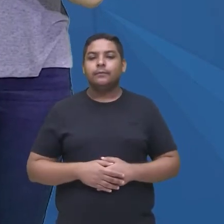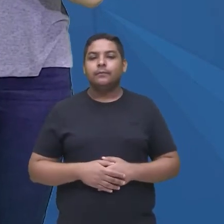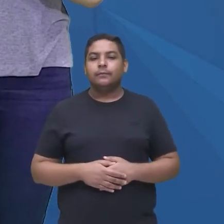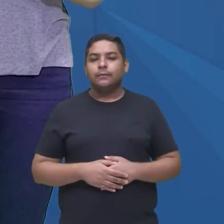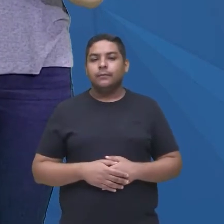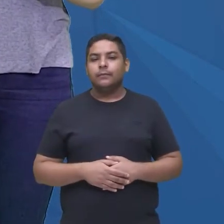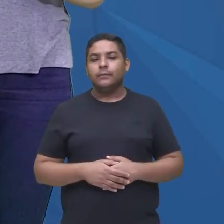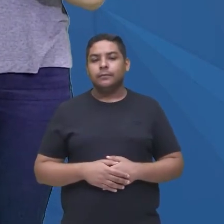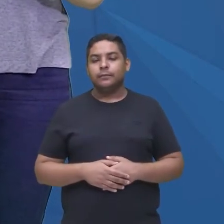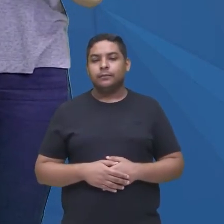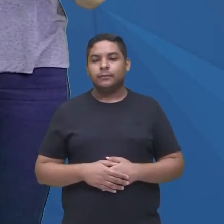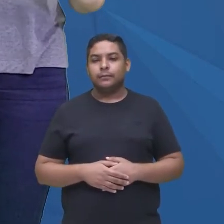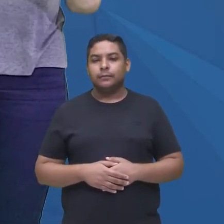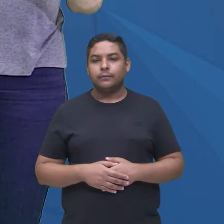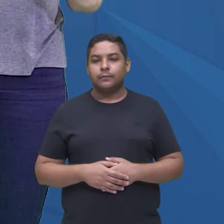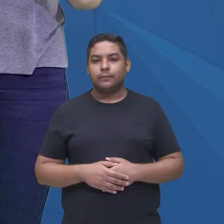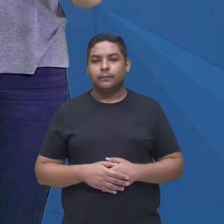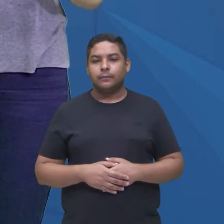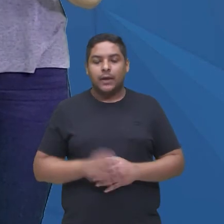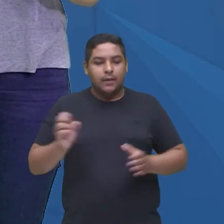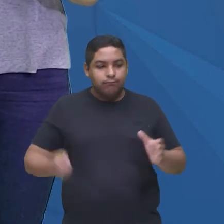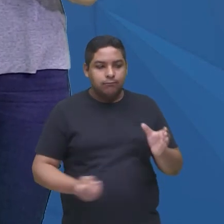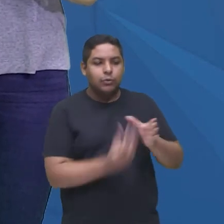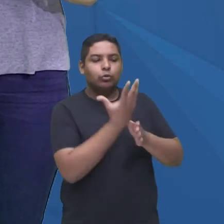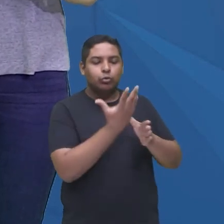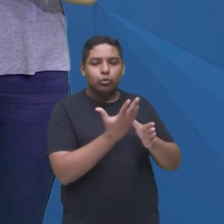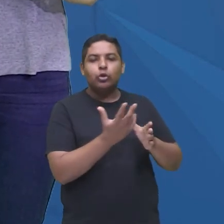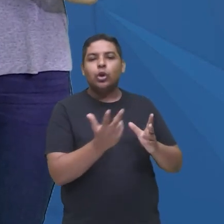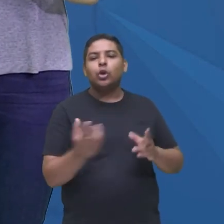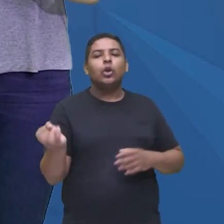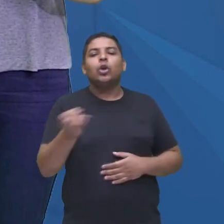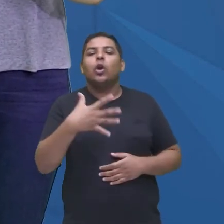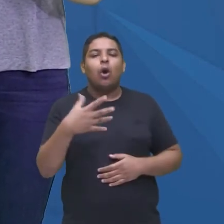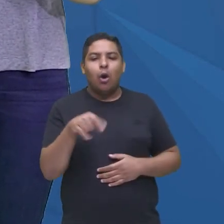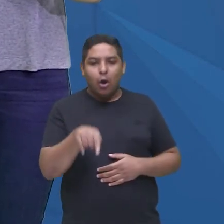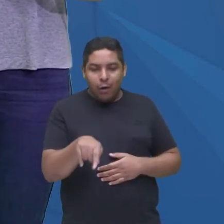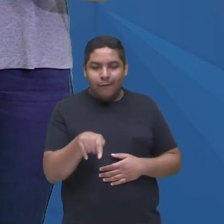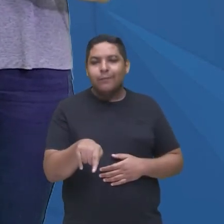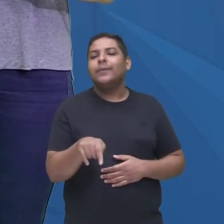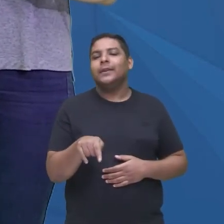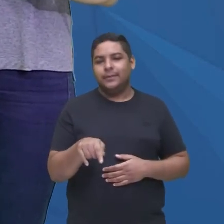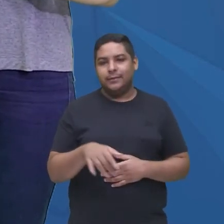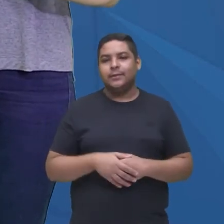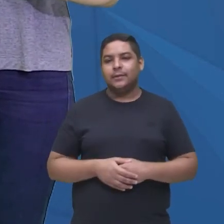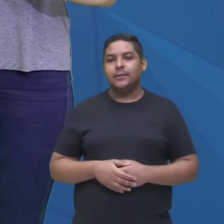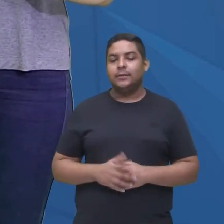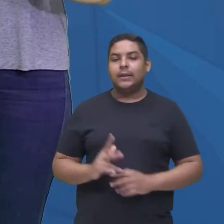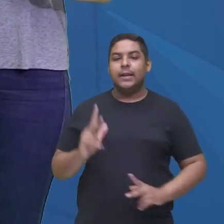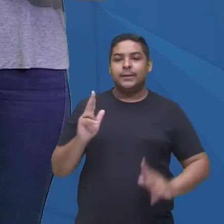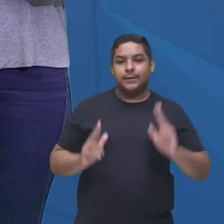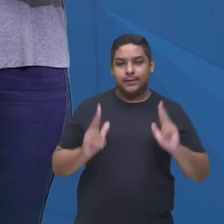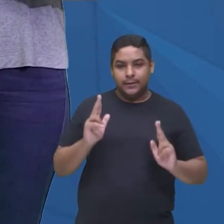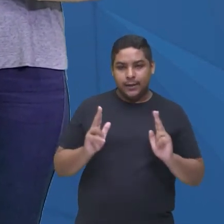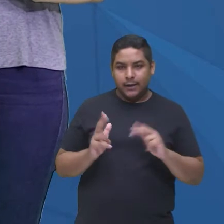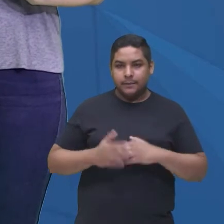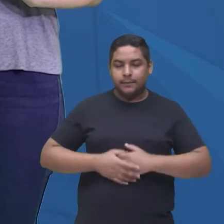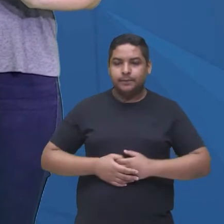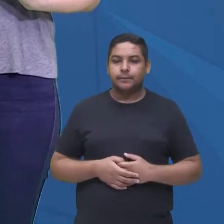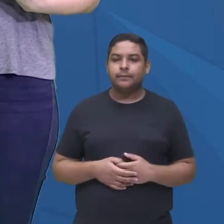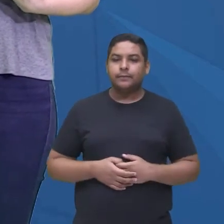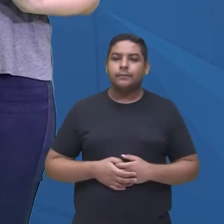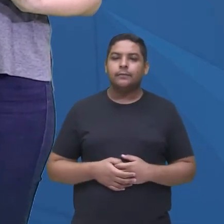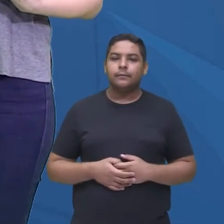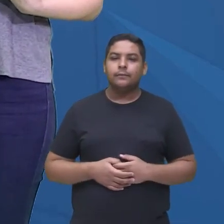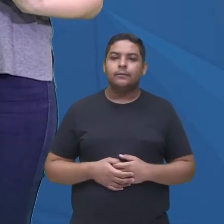então, o The Originals é uma série, que traz os vampiros originais, provenientes aqui, né, da história que a gente conheceu primeiro em